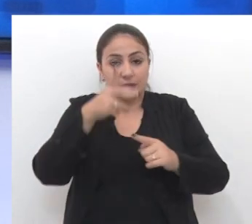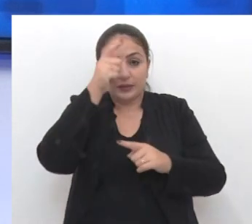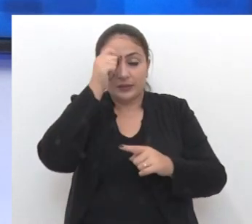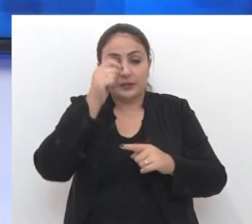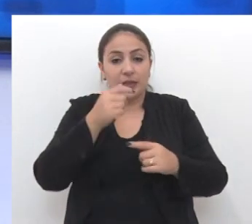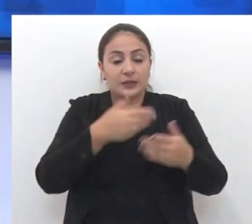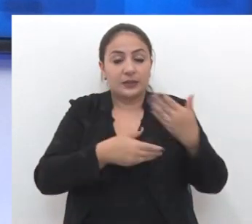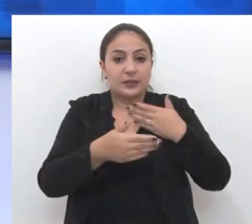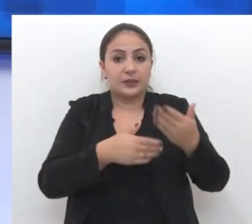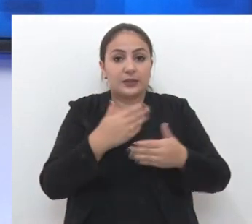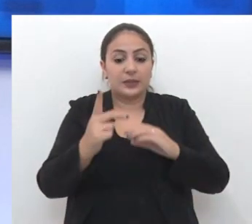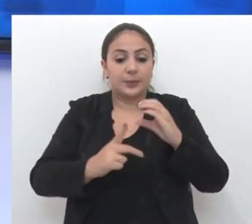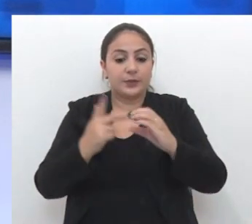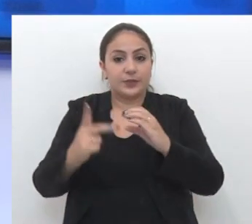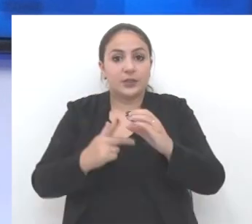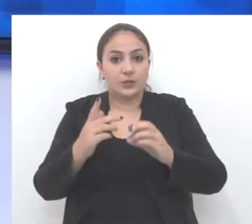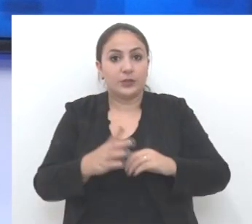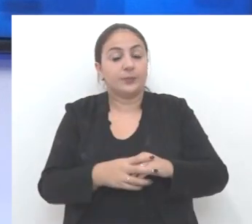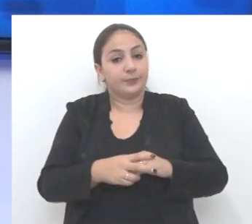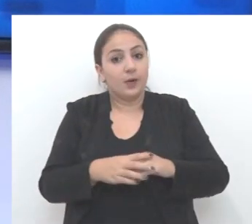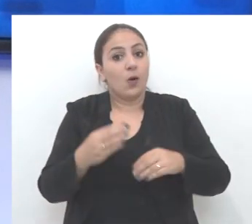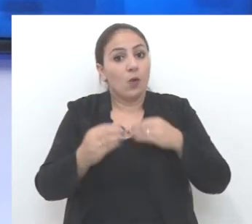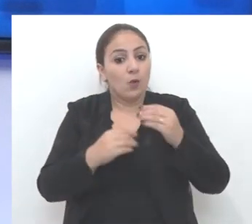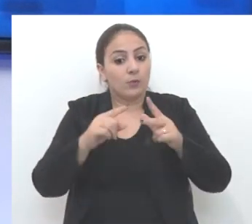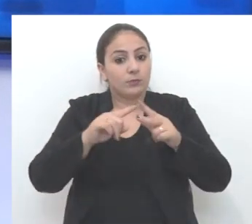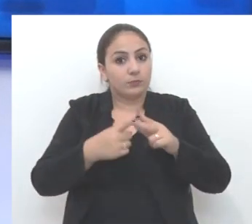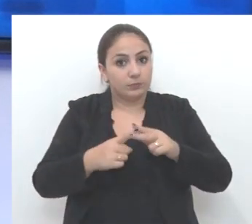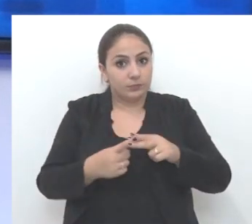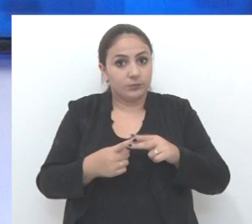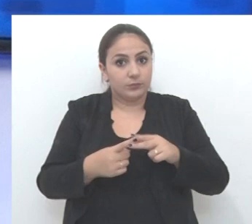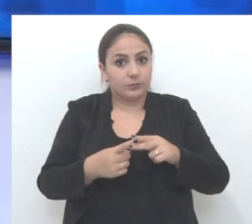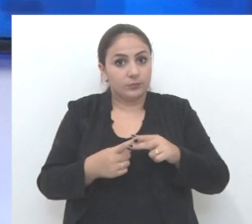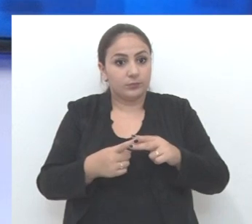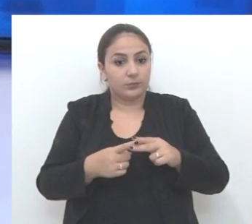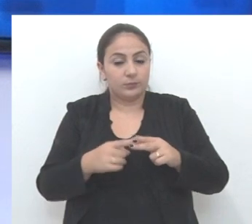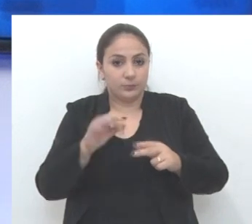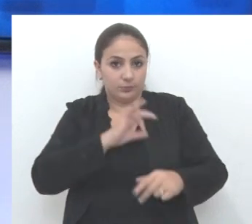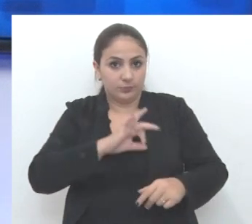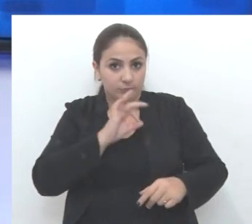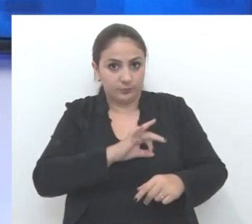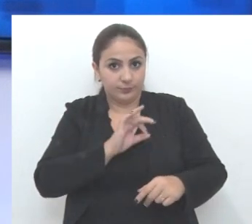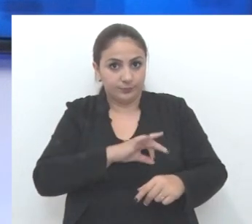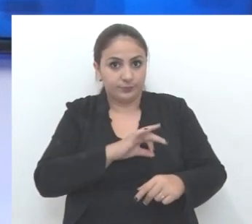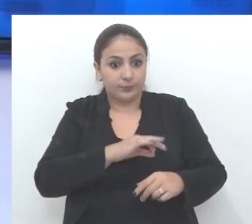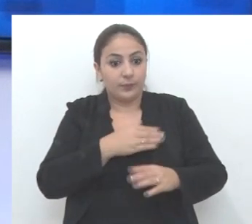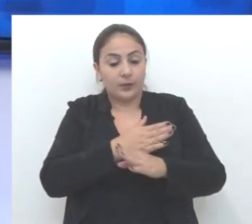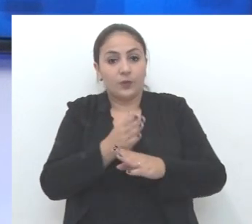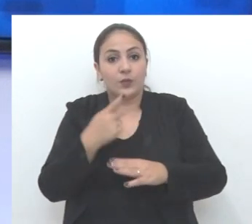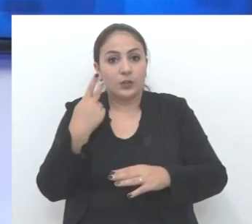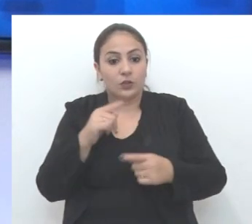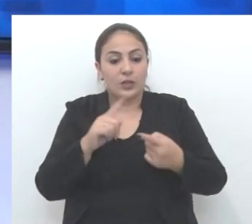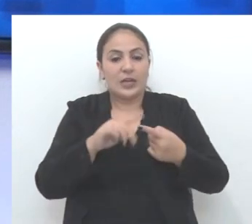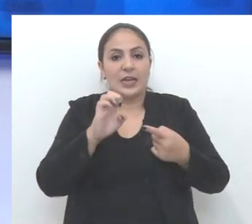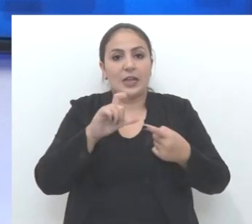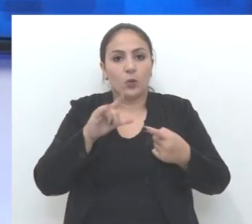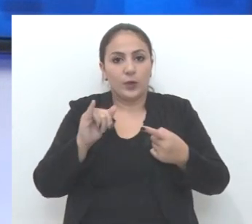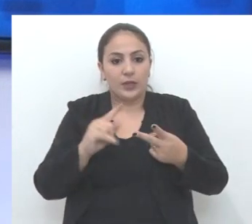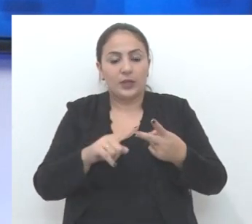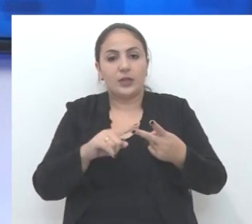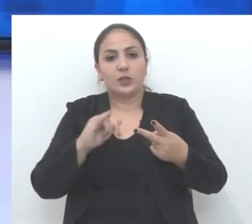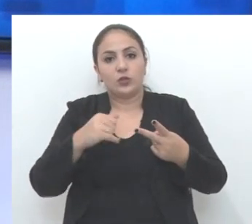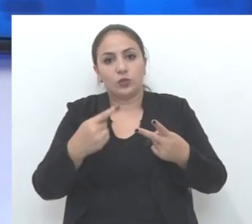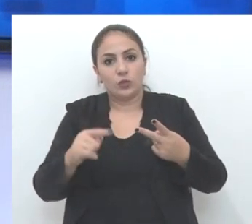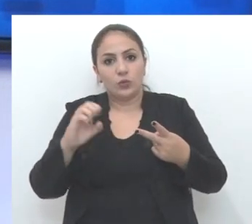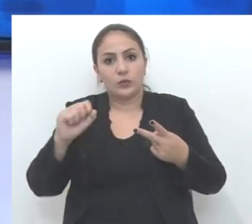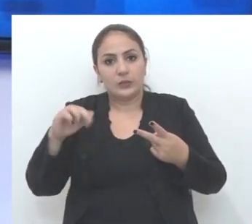contempla o Legislativo Municipal. Como reajuste se estendia aos vereadores, Eloy Costa, João dos Santos